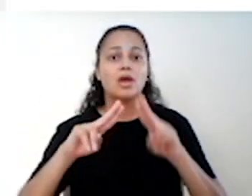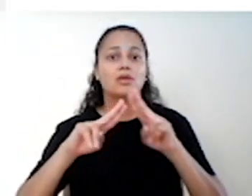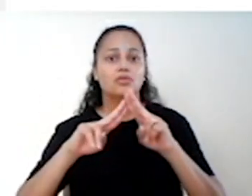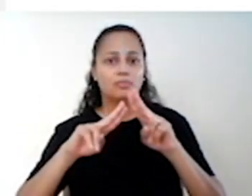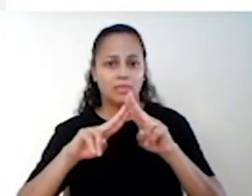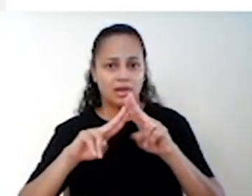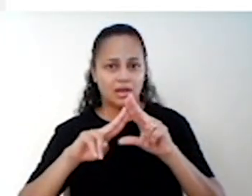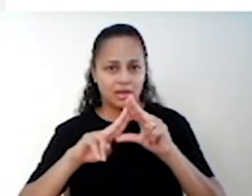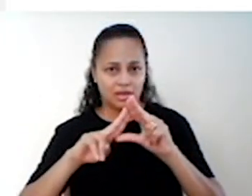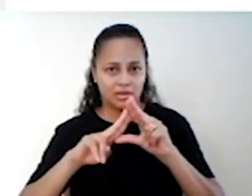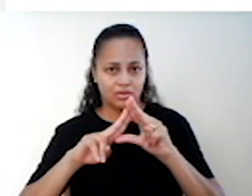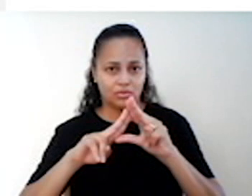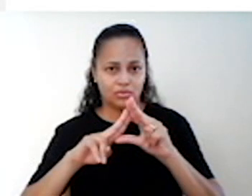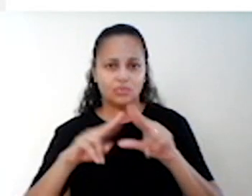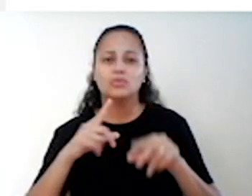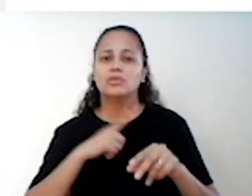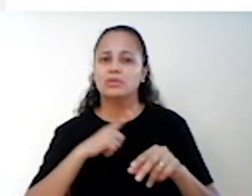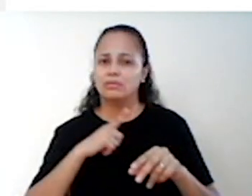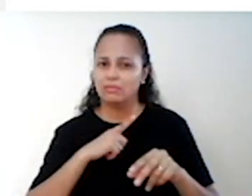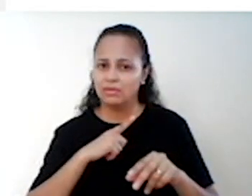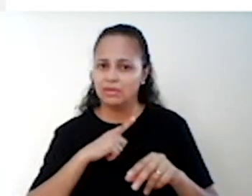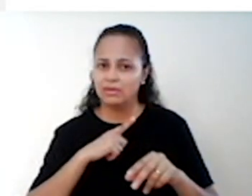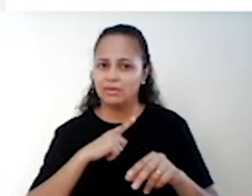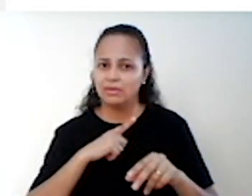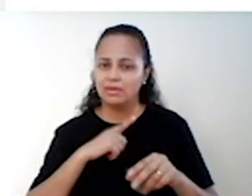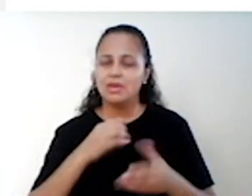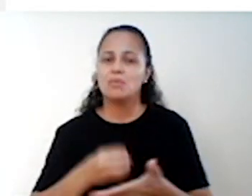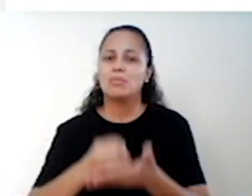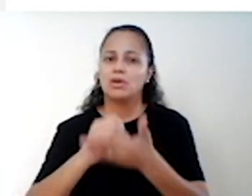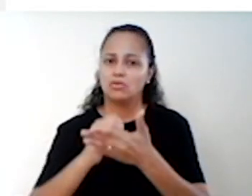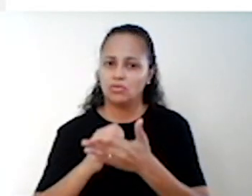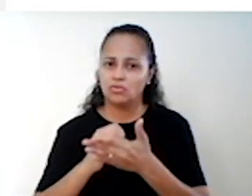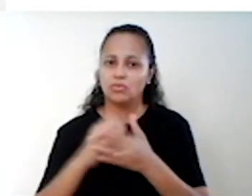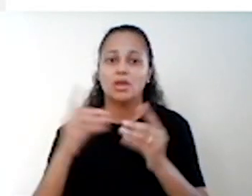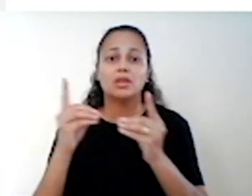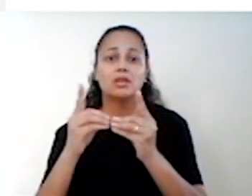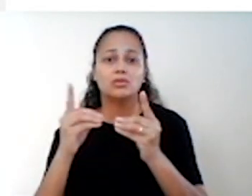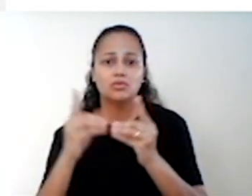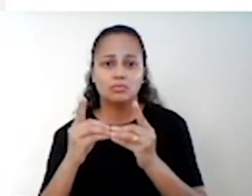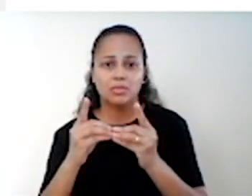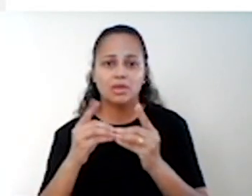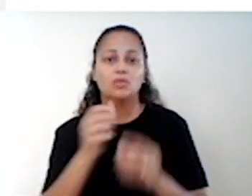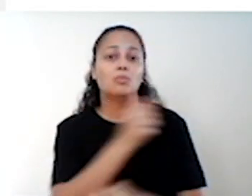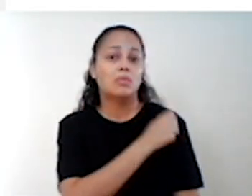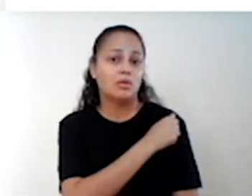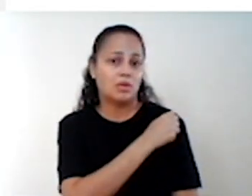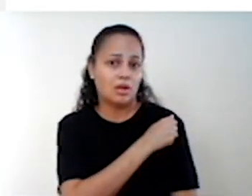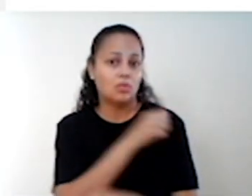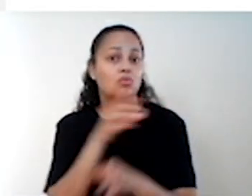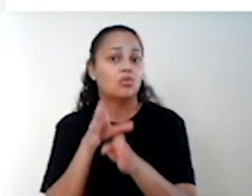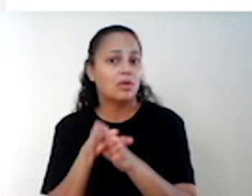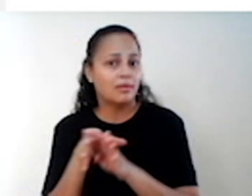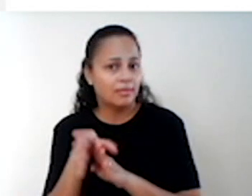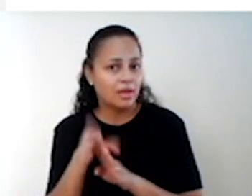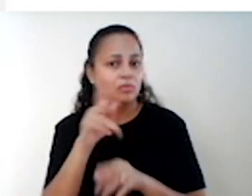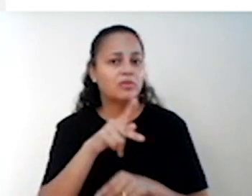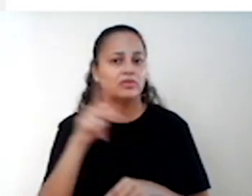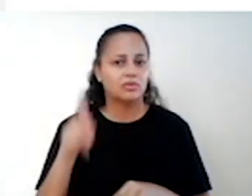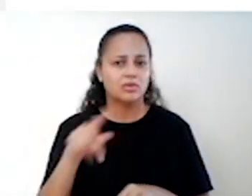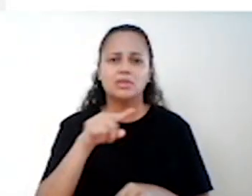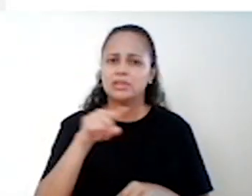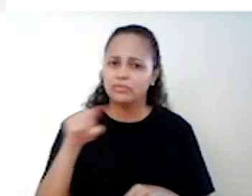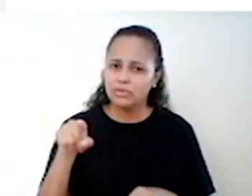Faculdade Barretos, a gente tem uma clínica escola, onde é feito atendimento pelos próprios alunos, orientados pelos professores.